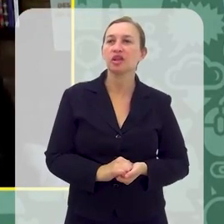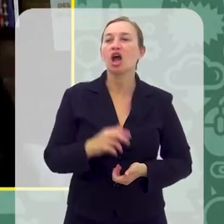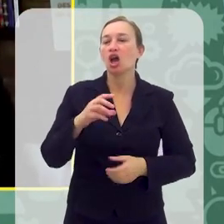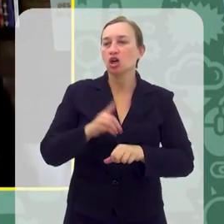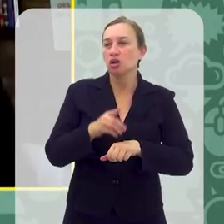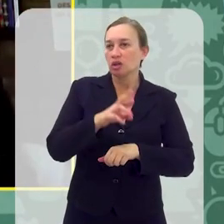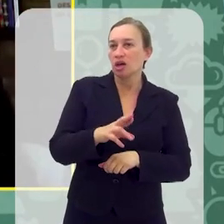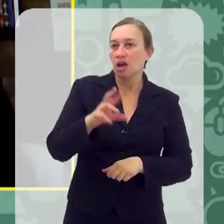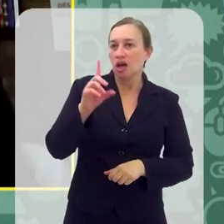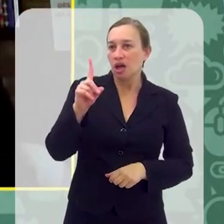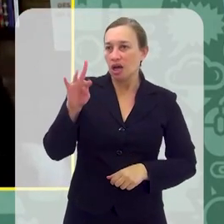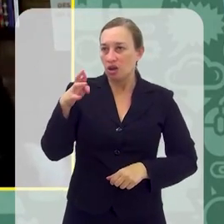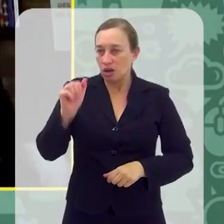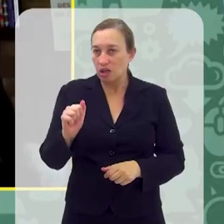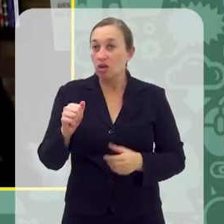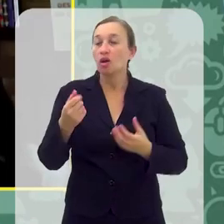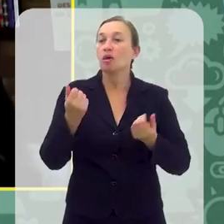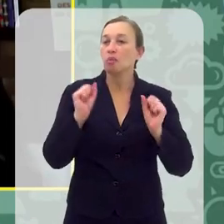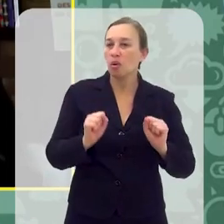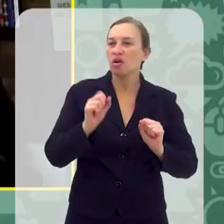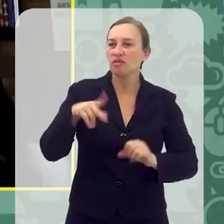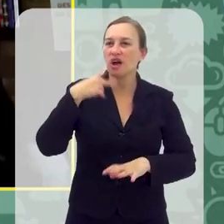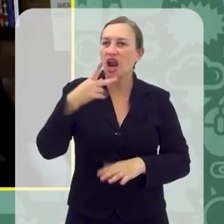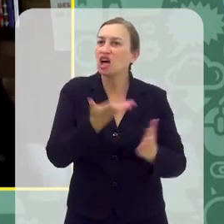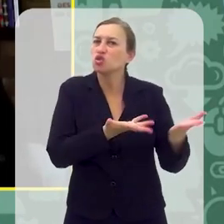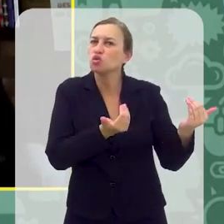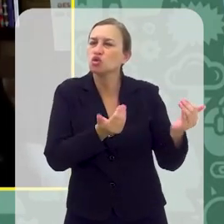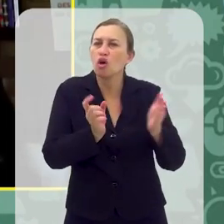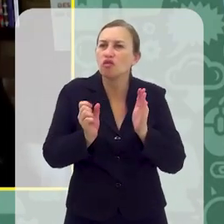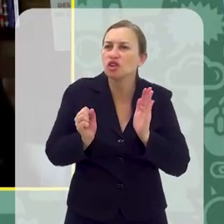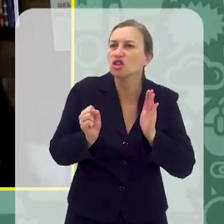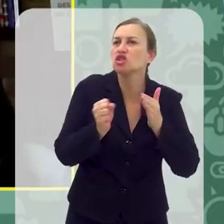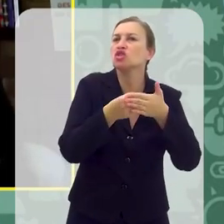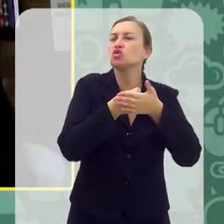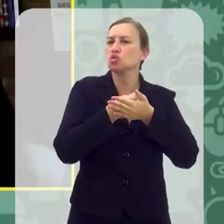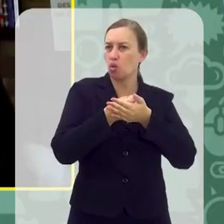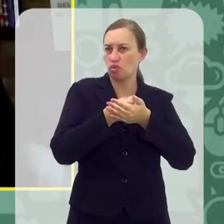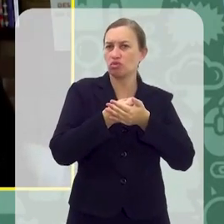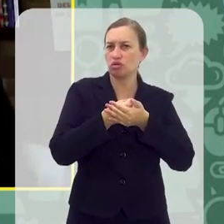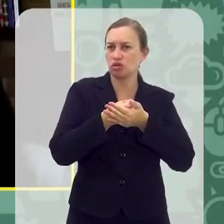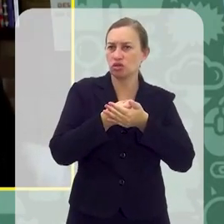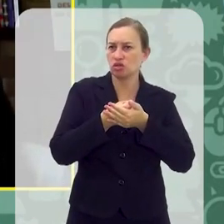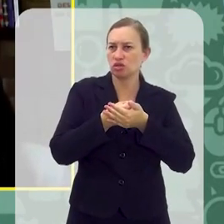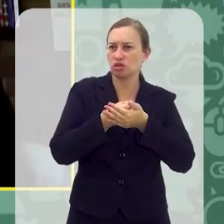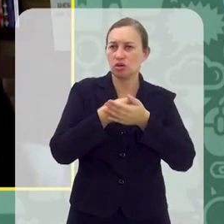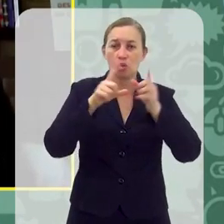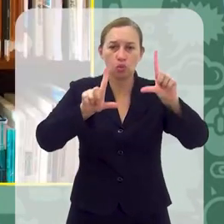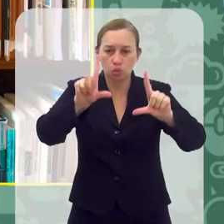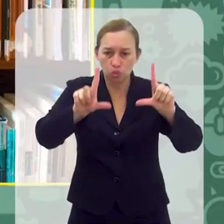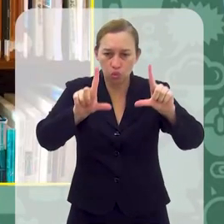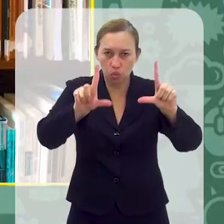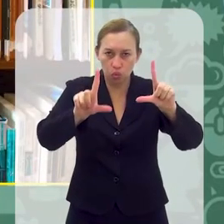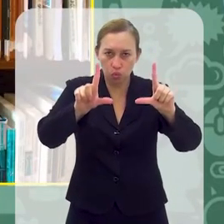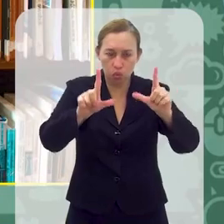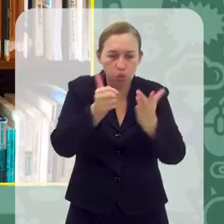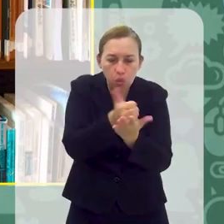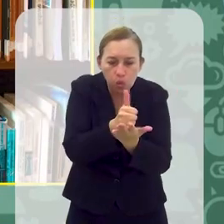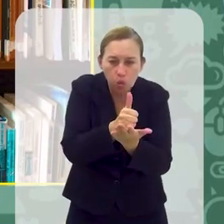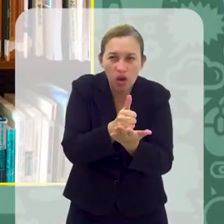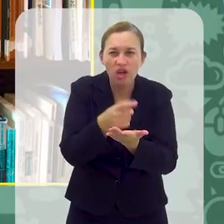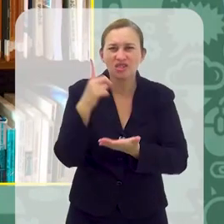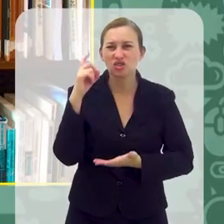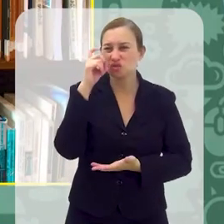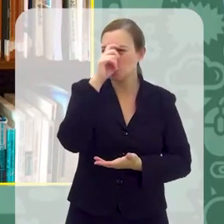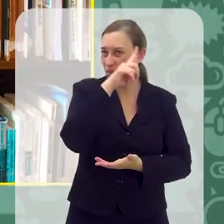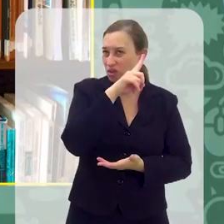Doutora Carolina, o que a gente pode dizer dos jovens que se escondem ali atrás das telas, né? Talvez tenham